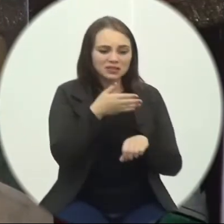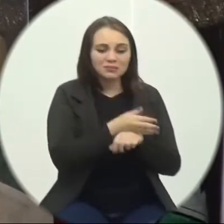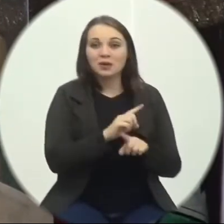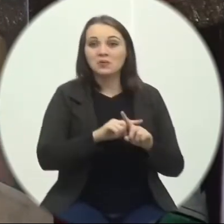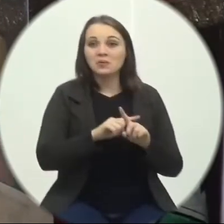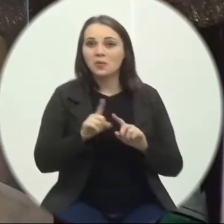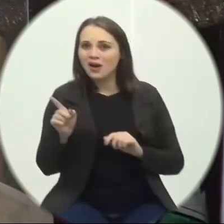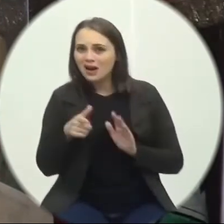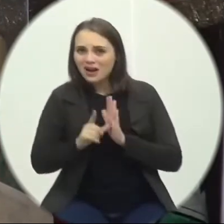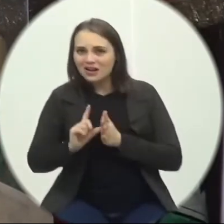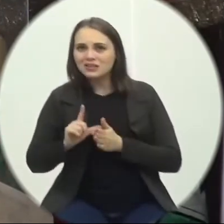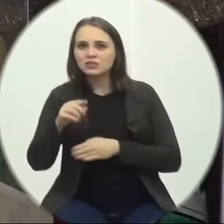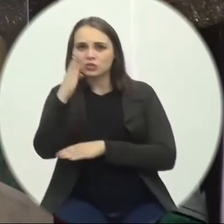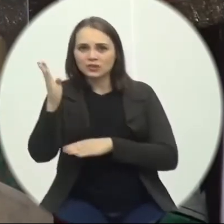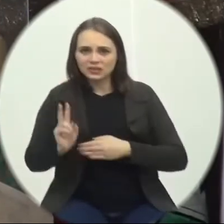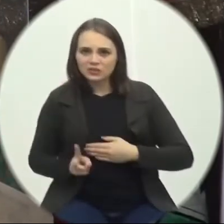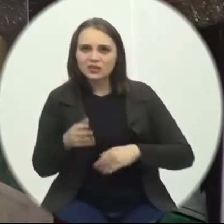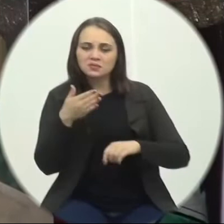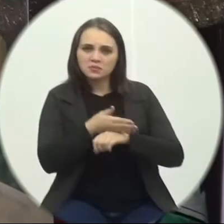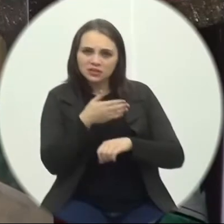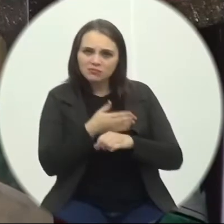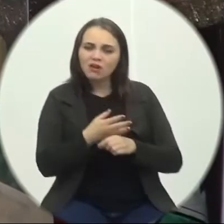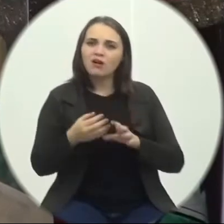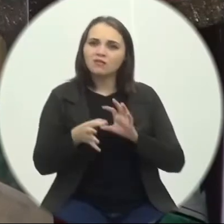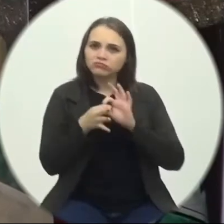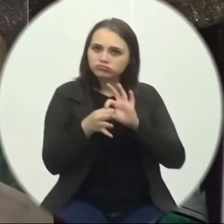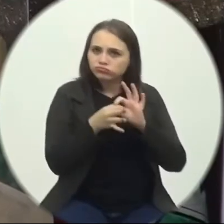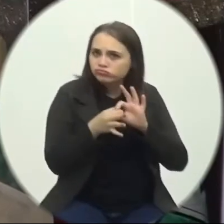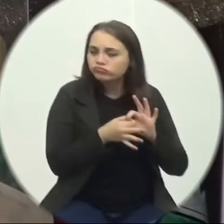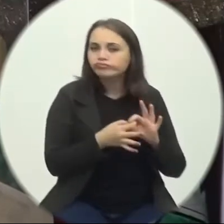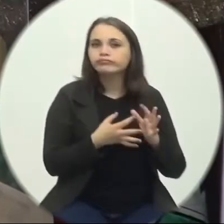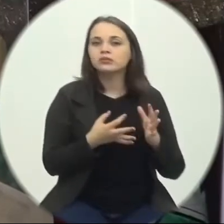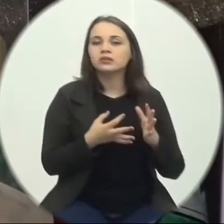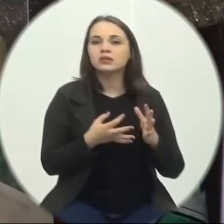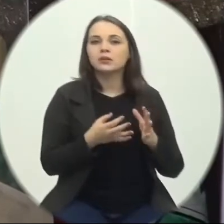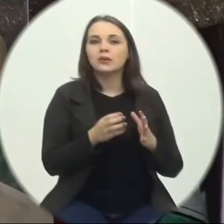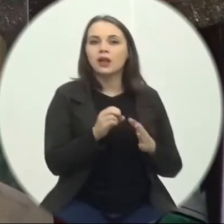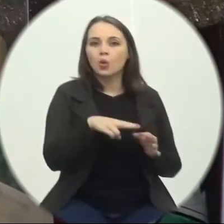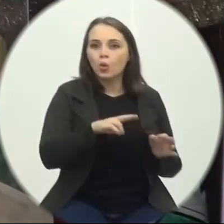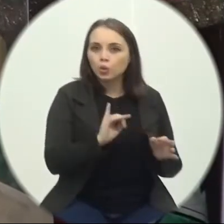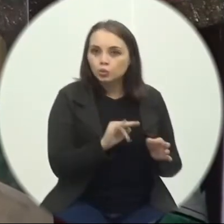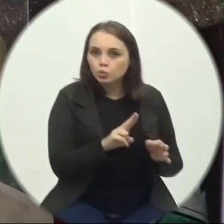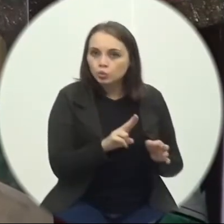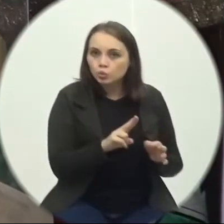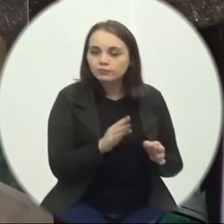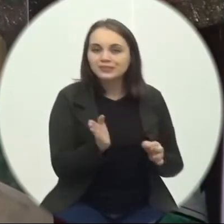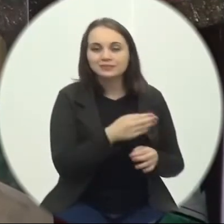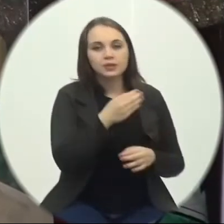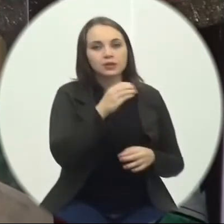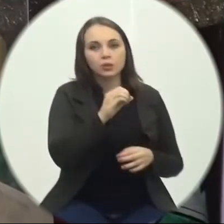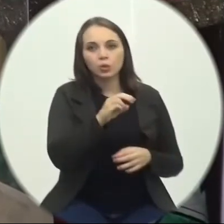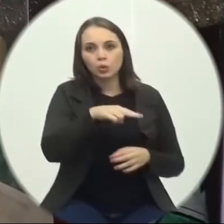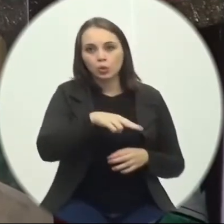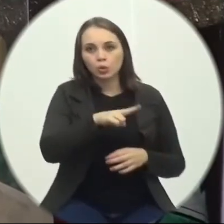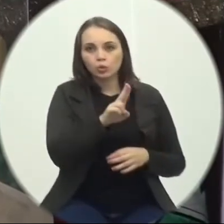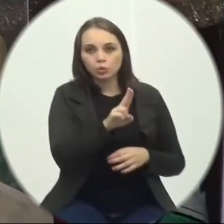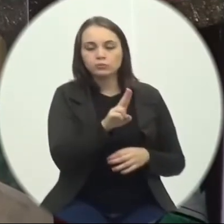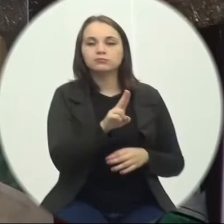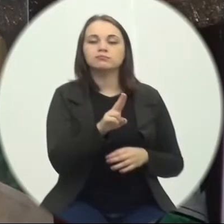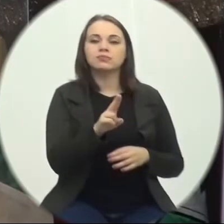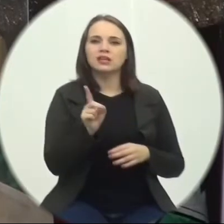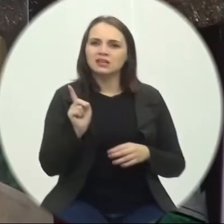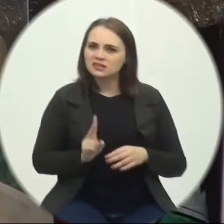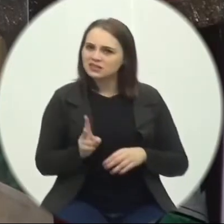ativo É um pacto internacional Organizado pela Organização das Nações Unidas Uma instituição Respeitadíssima